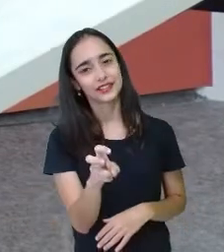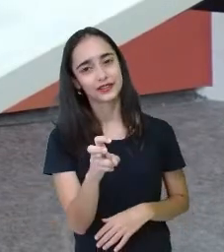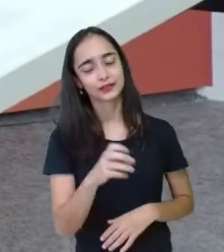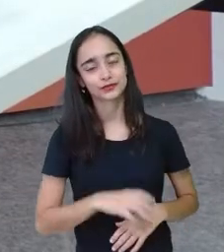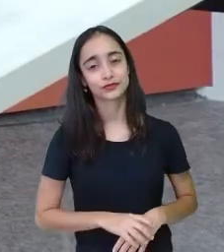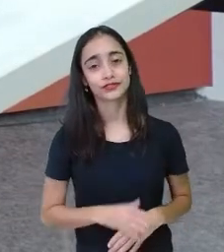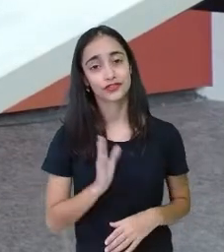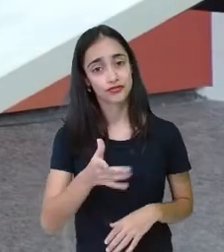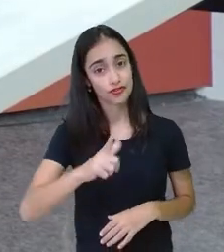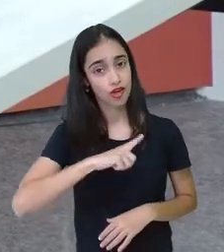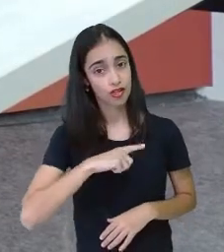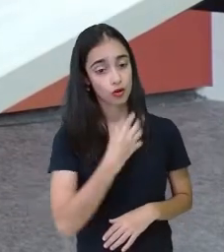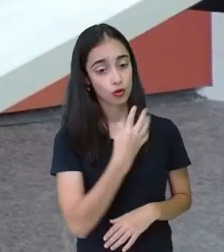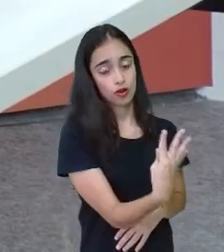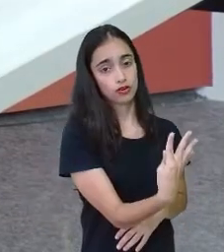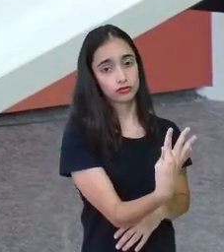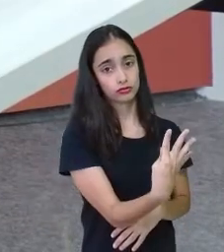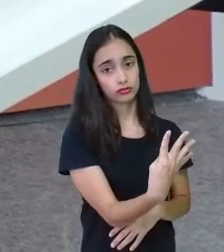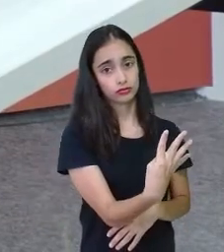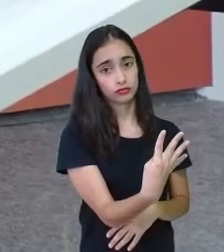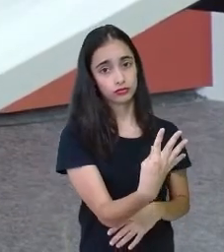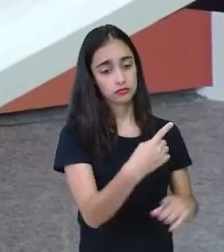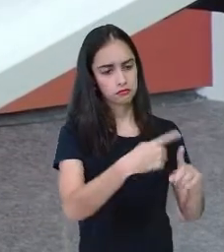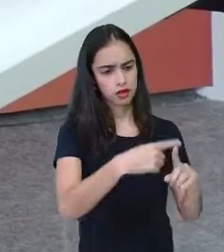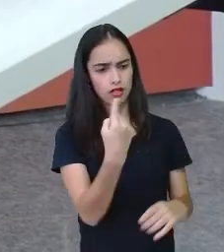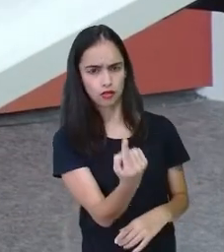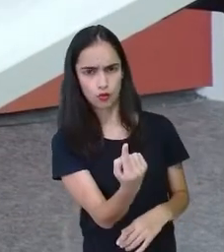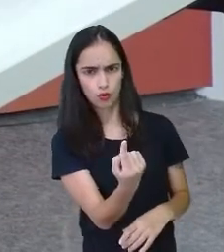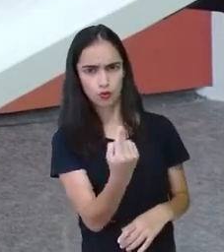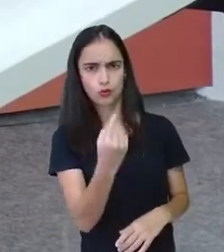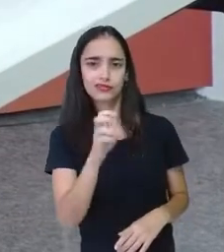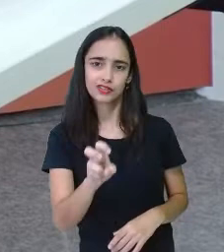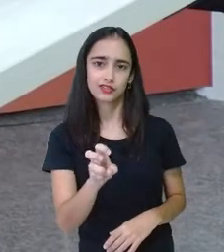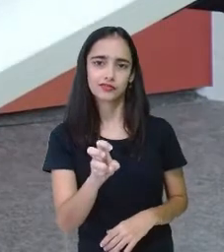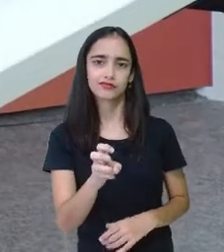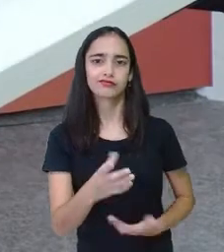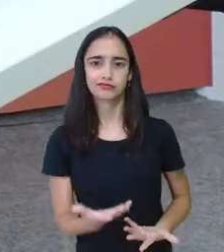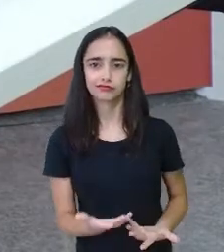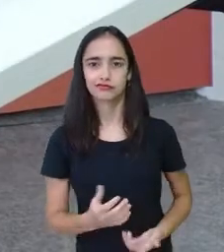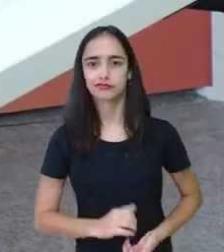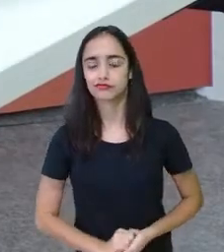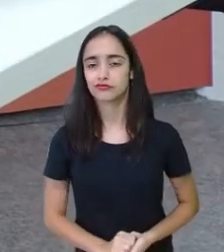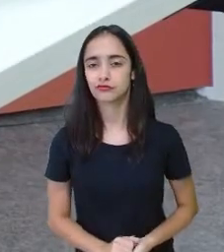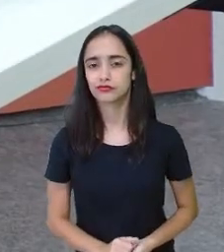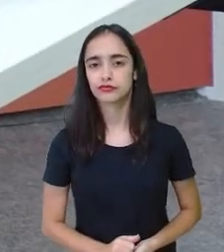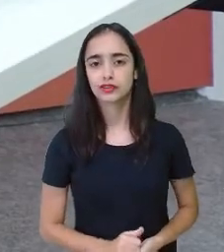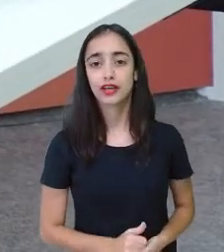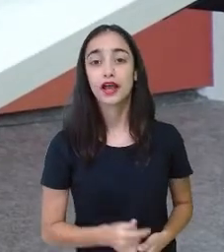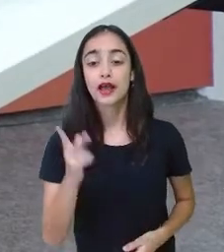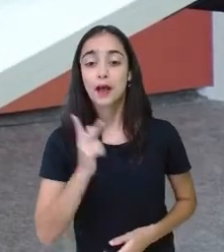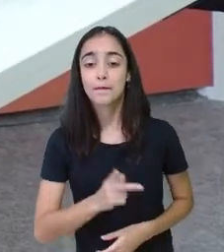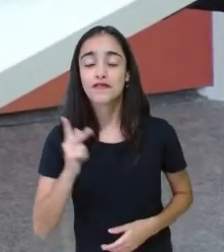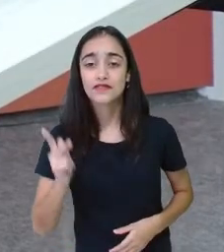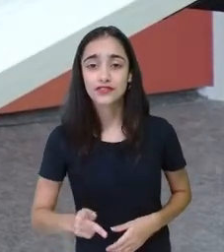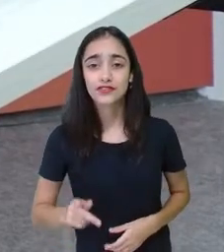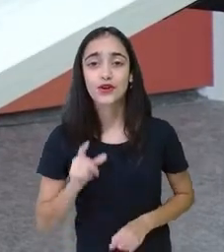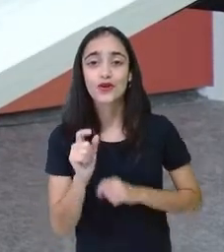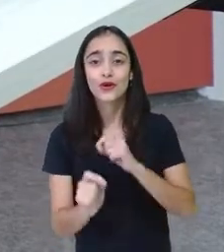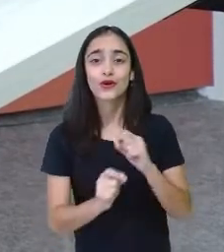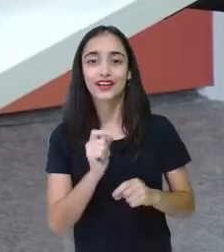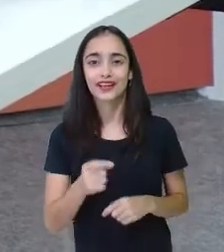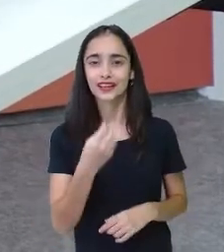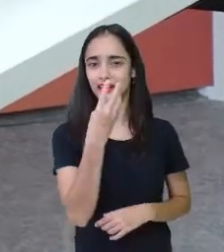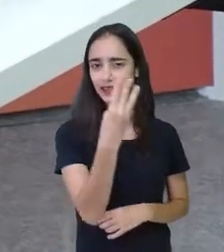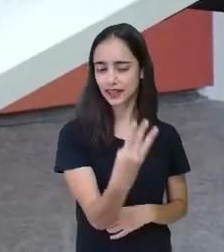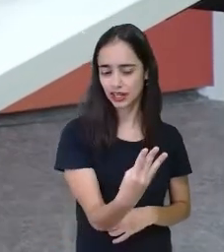já tem 4, né? 5. 4 com mais 1, 5. E a da professora Elis foi 3 mais